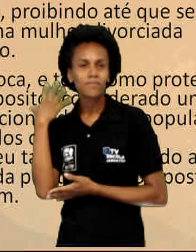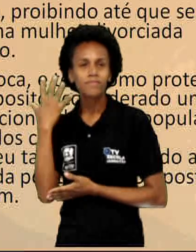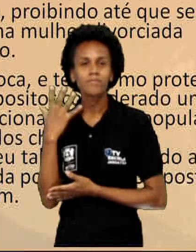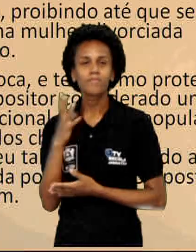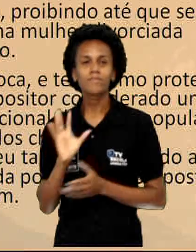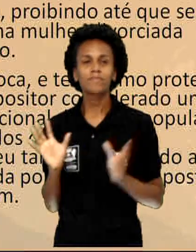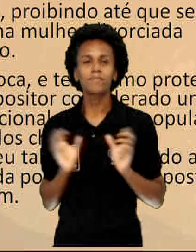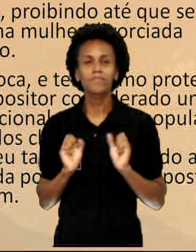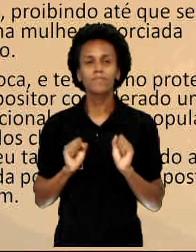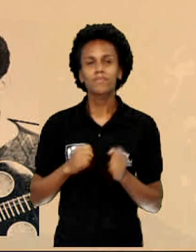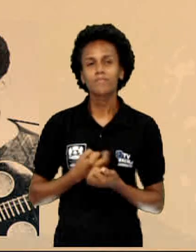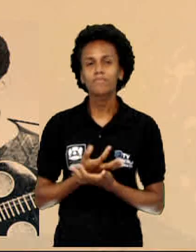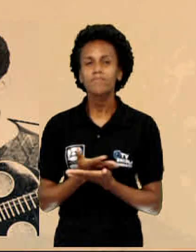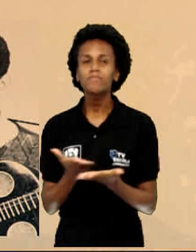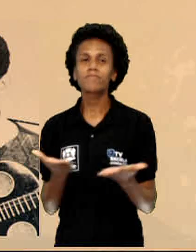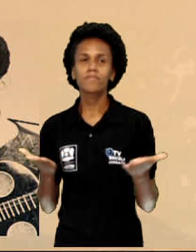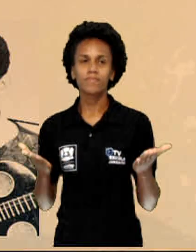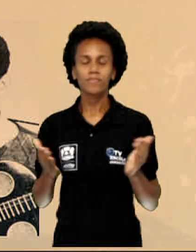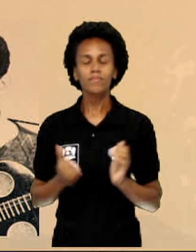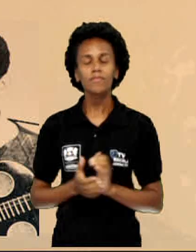em sua homenagem.